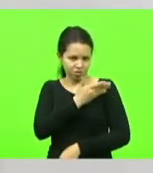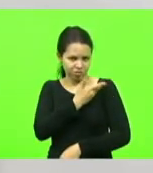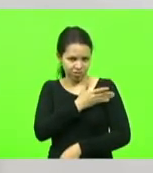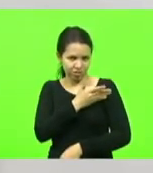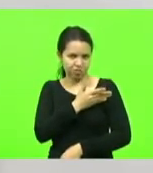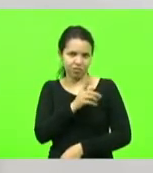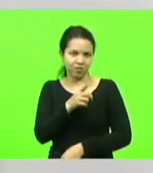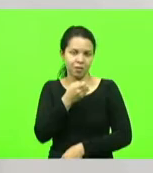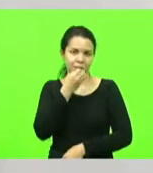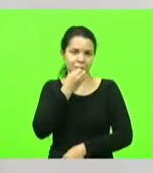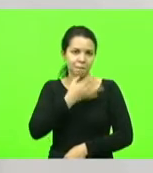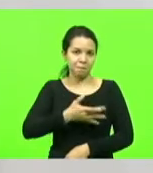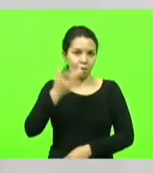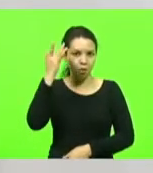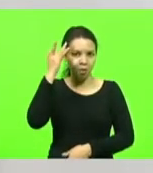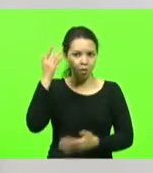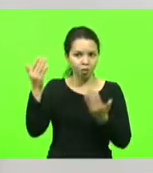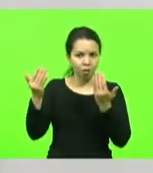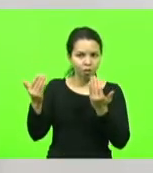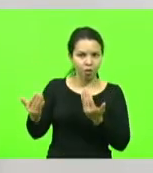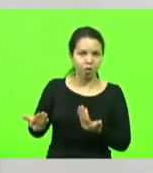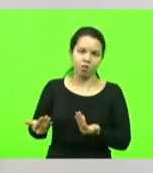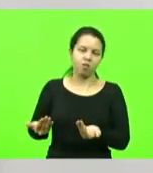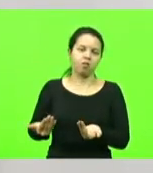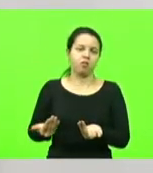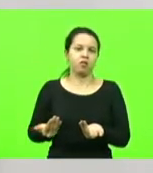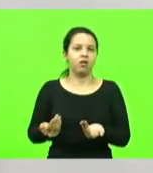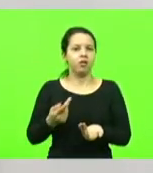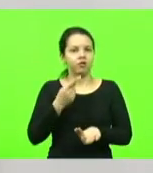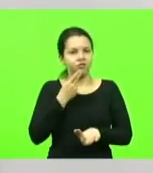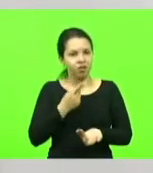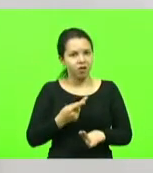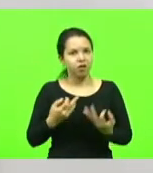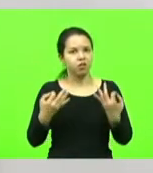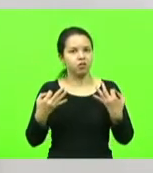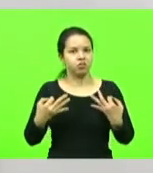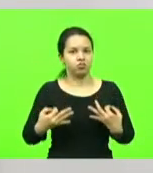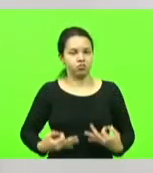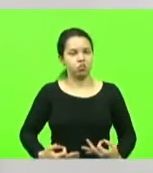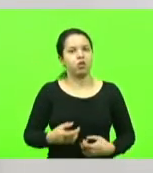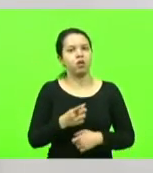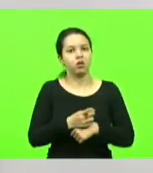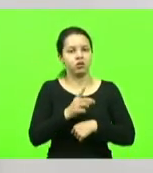e falar em justiça, doutor,